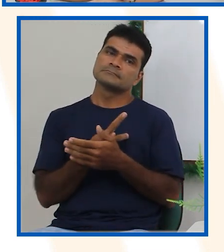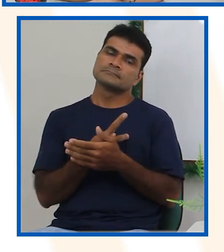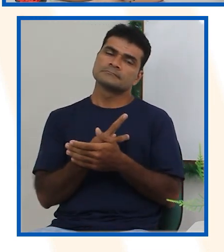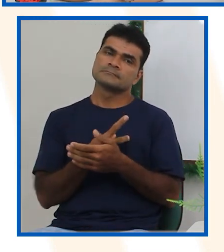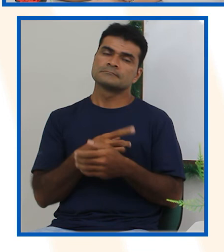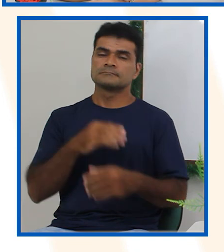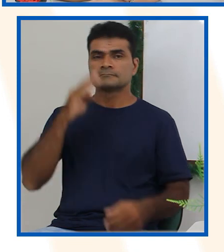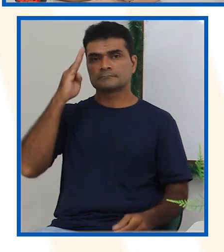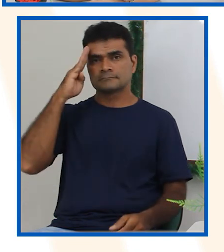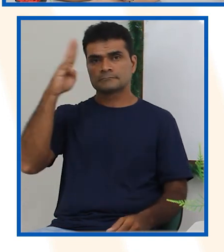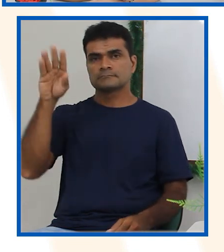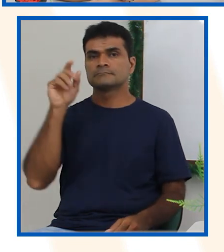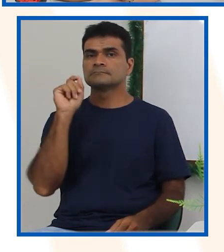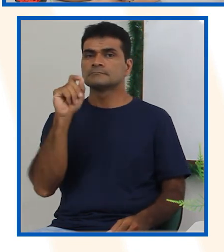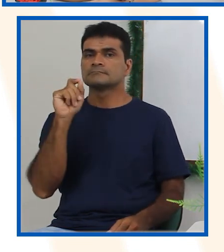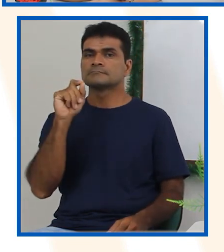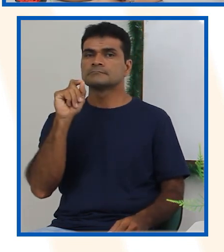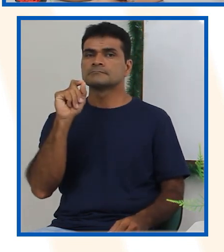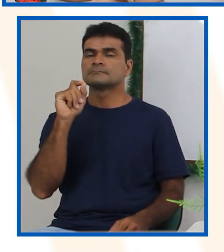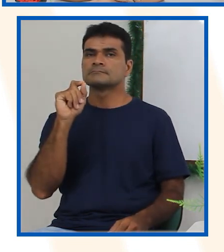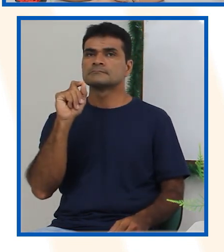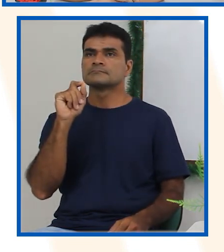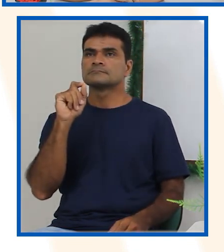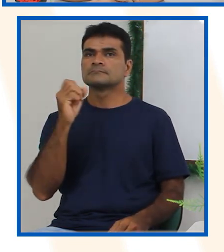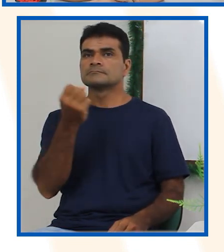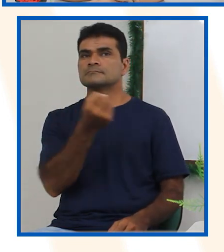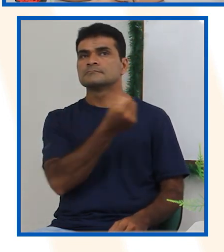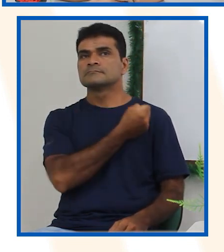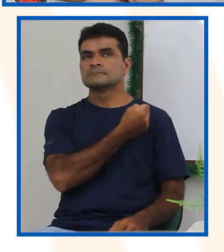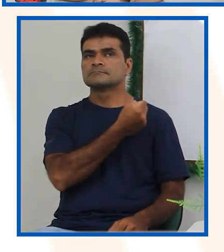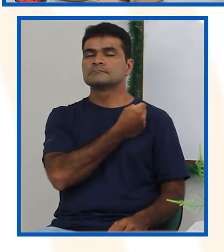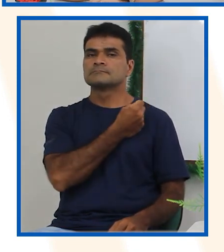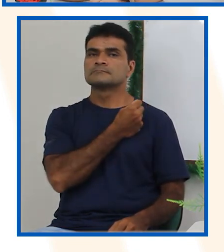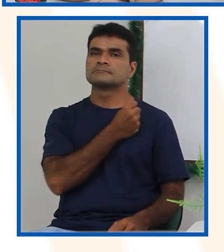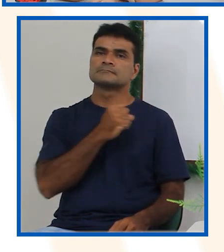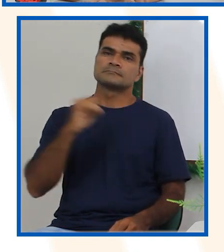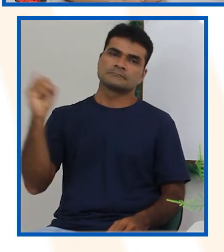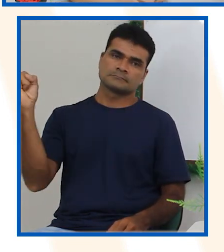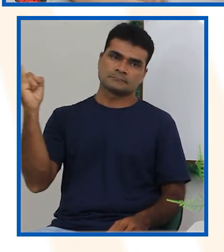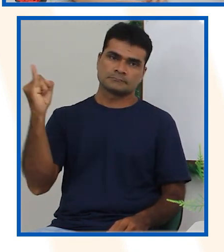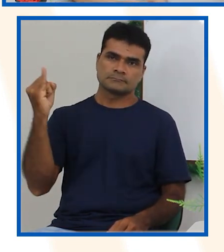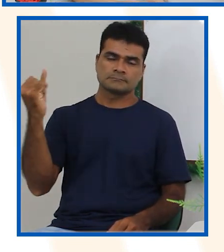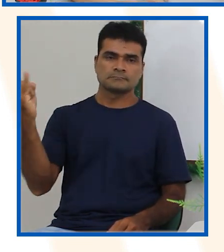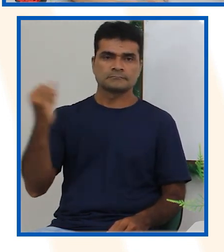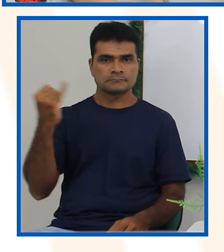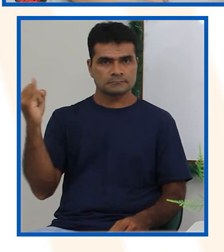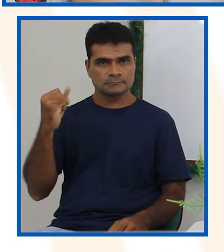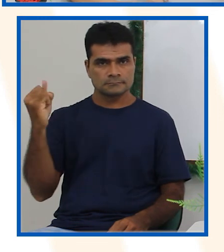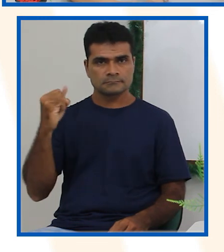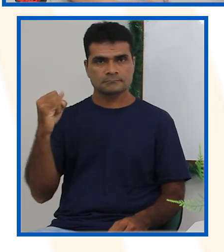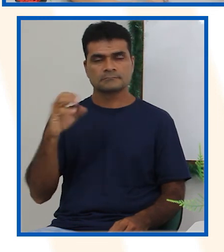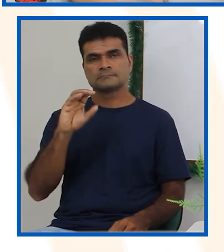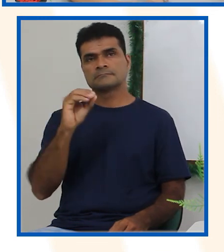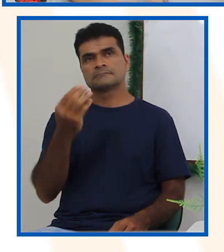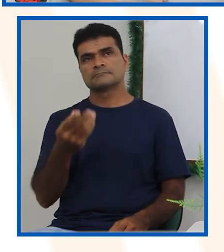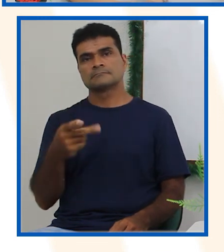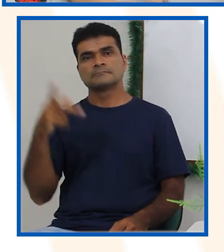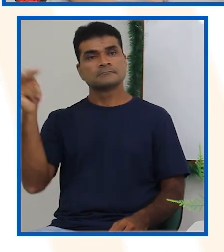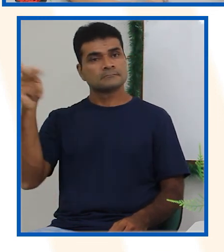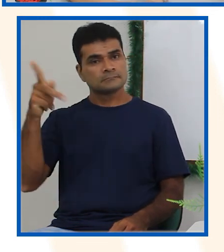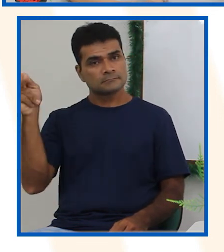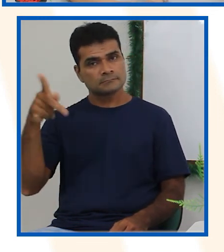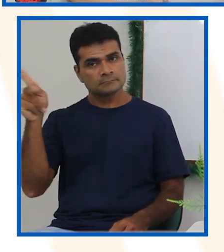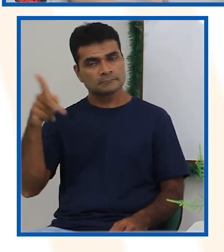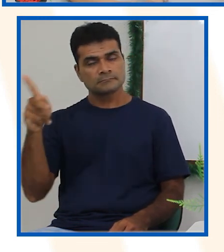O número ímpar ou o número par? Prestem atenção nesses números. 21, 3,